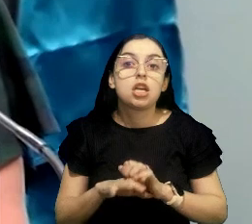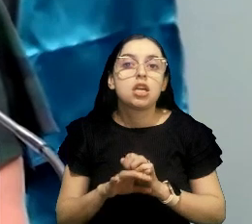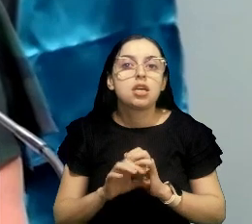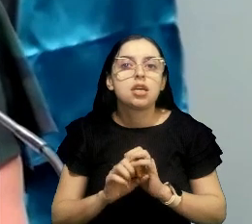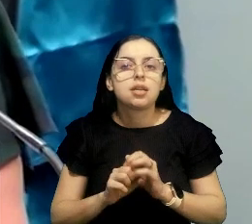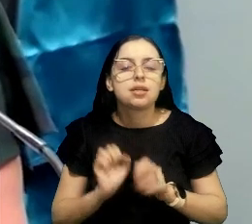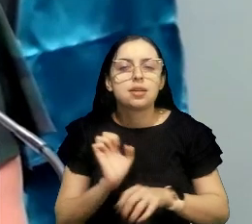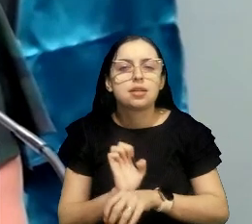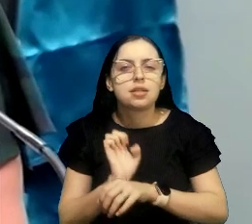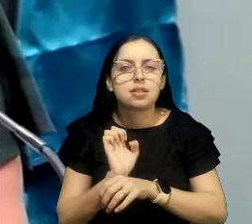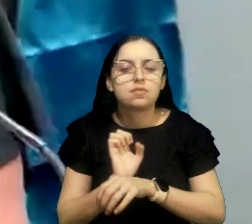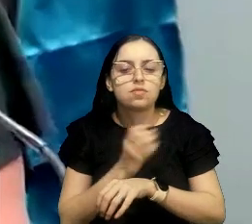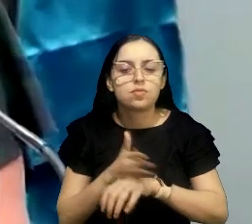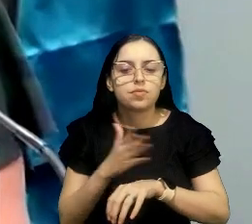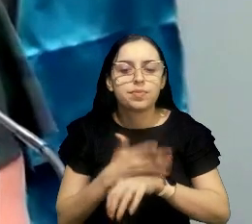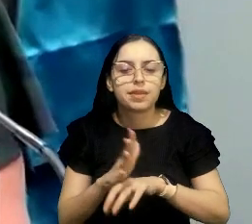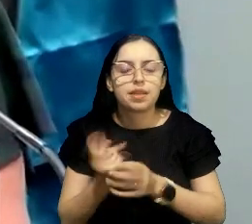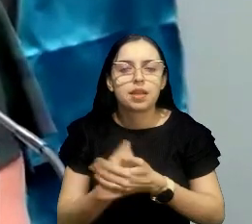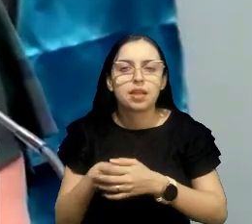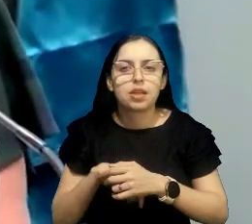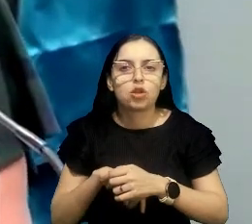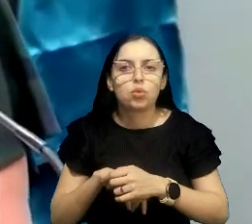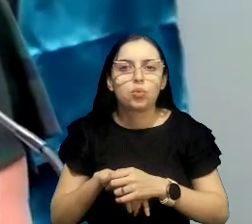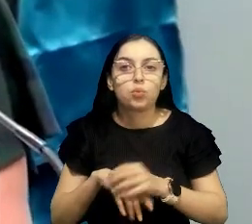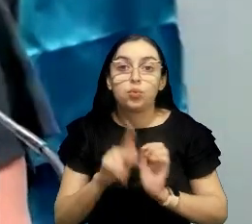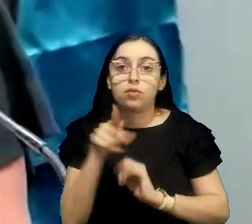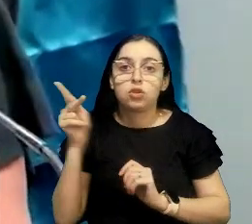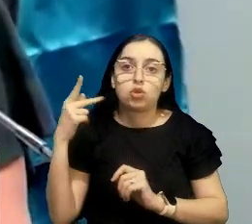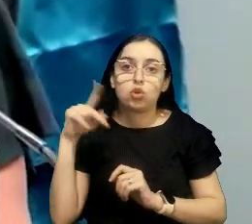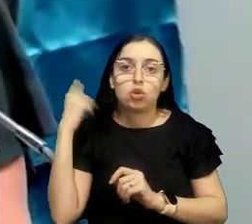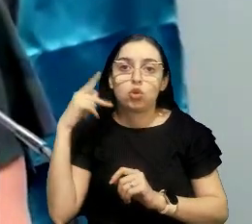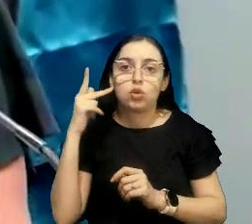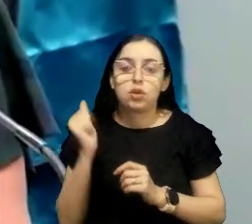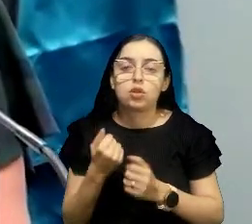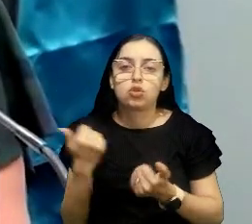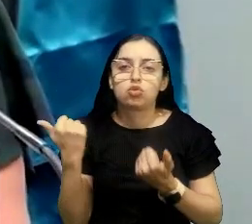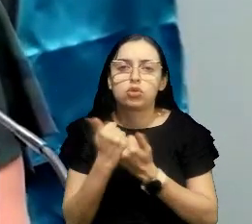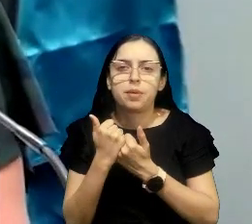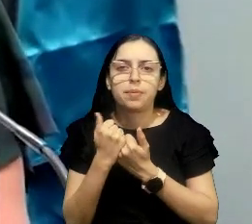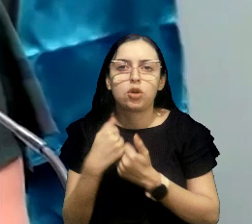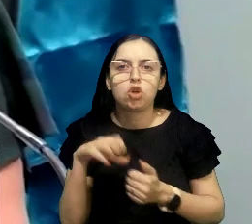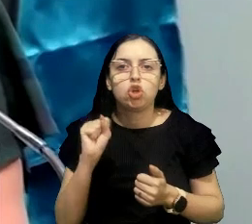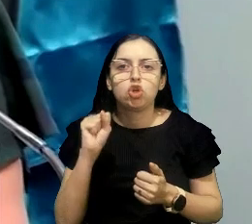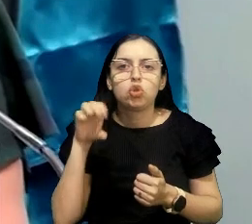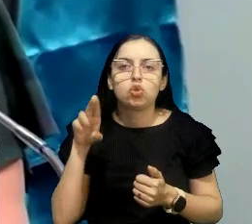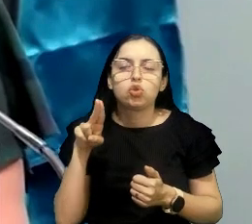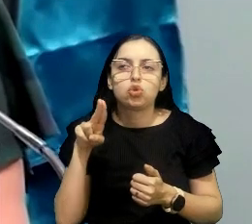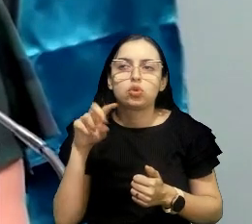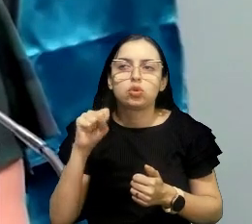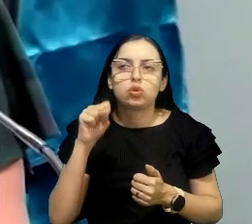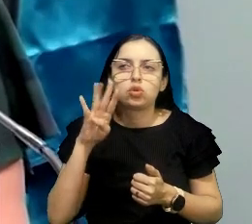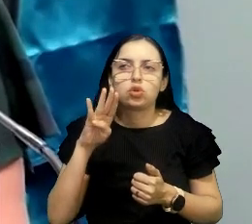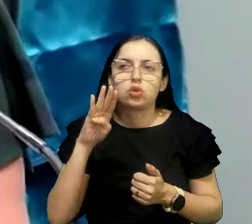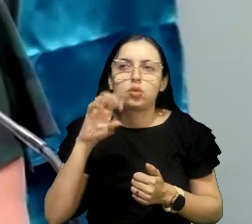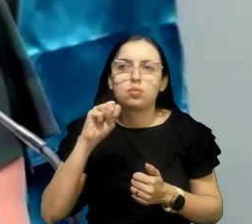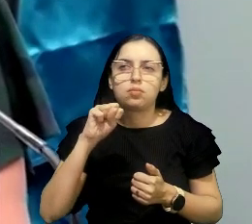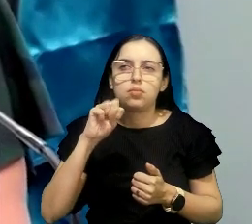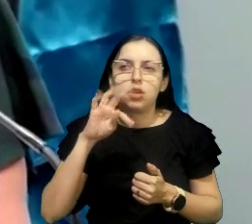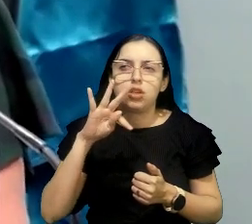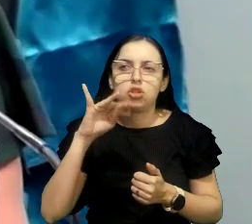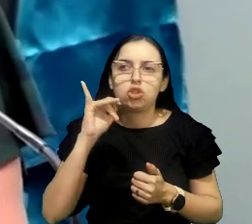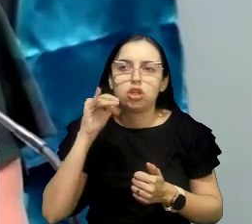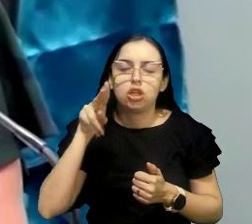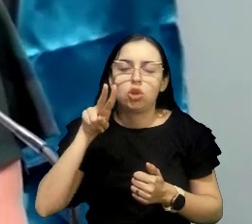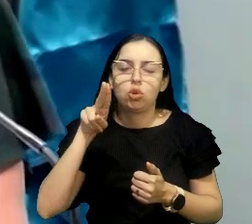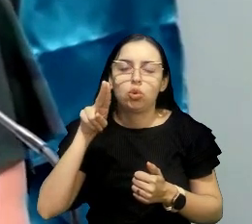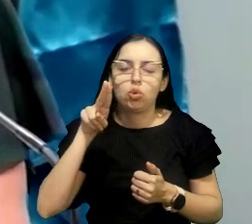professora doutora no cargo de substituta junto ao Departamento de Ciências Ambientais da